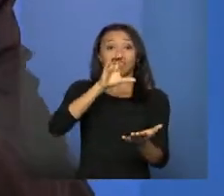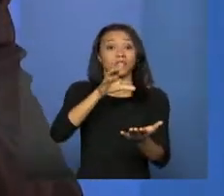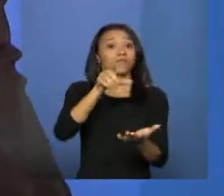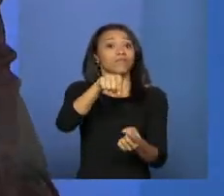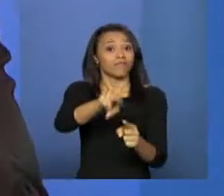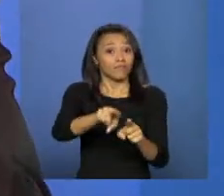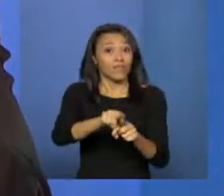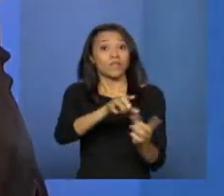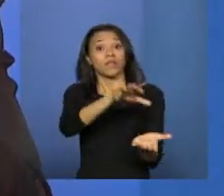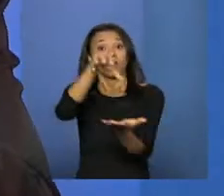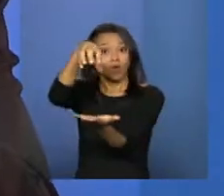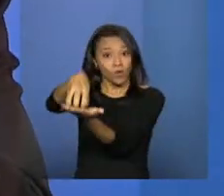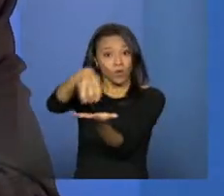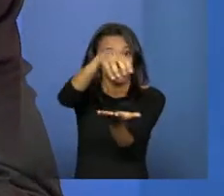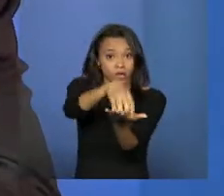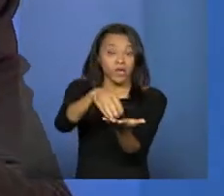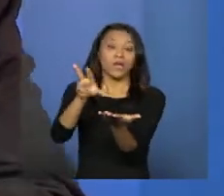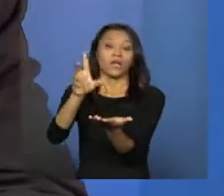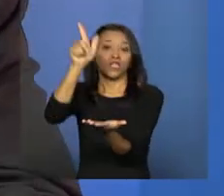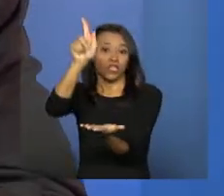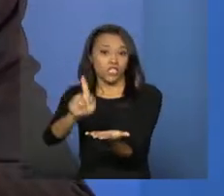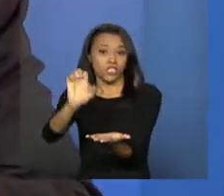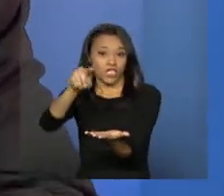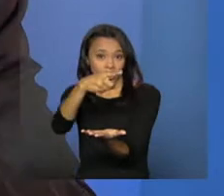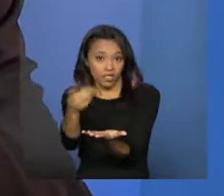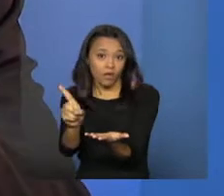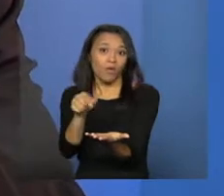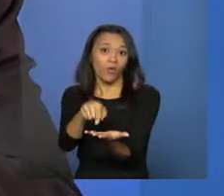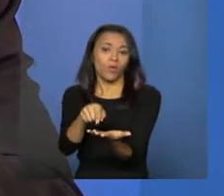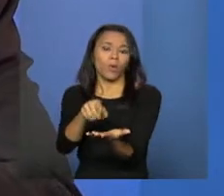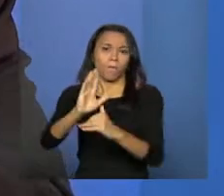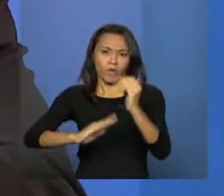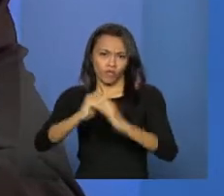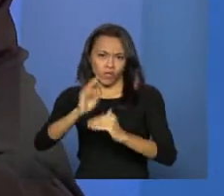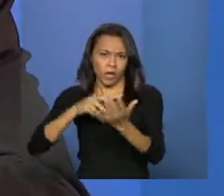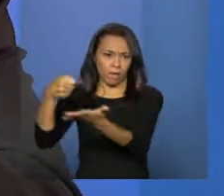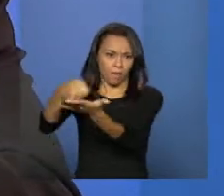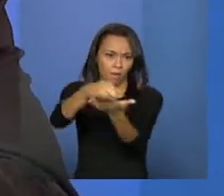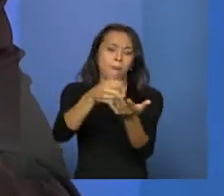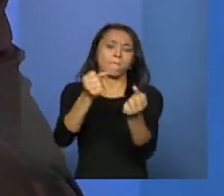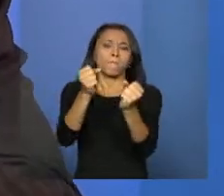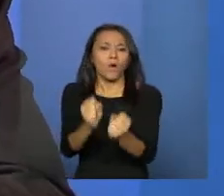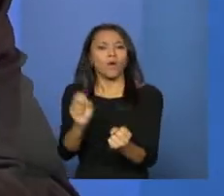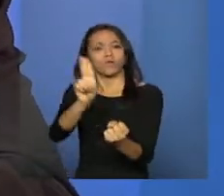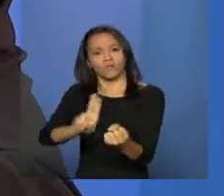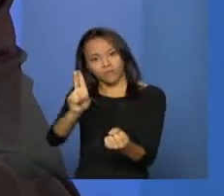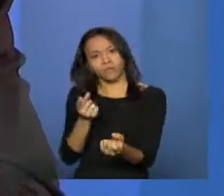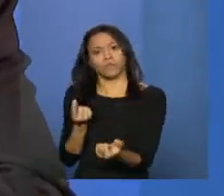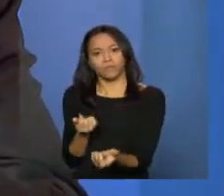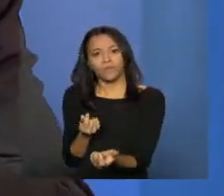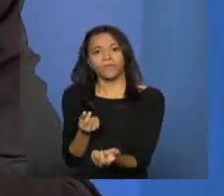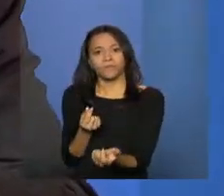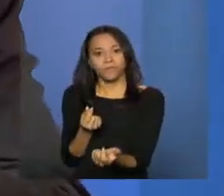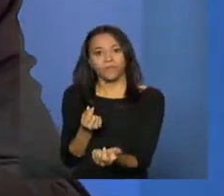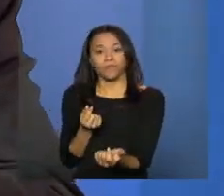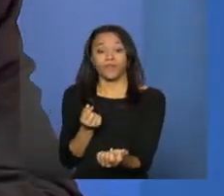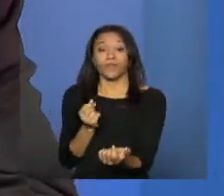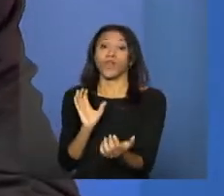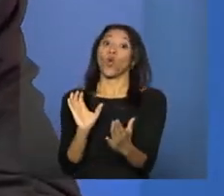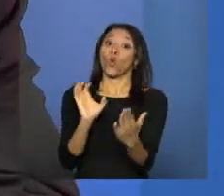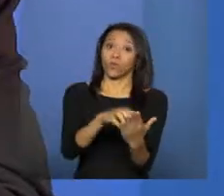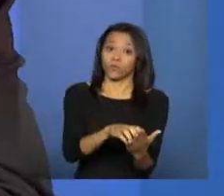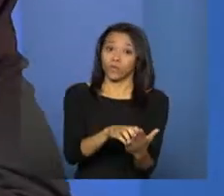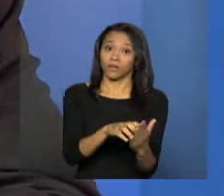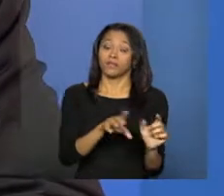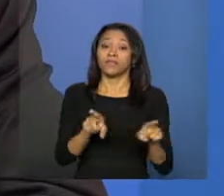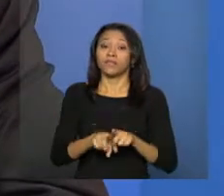e dos CREAS concursados? Pode. Está lá traduzido na concepção de referência. E aqueles profissionais